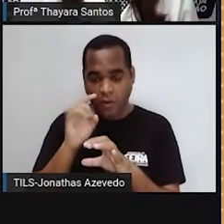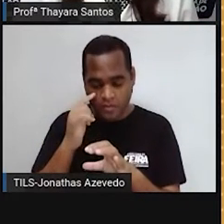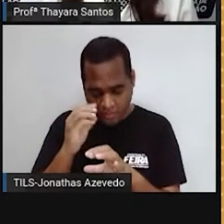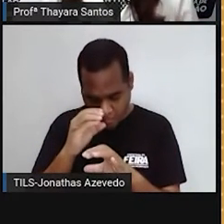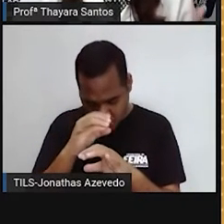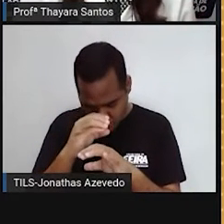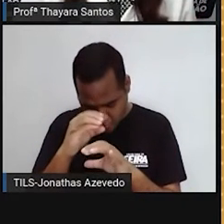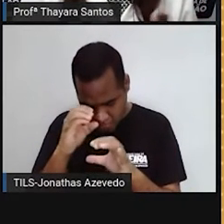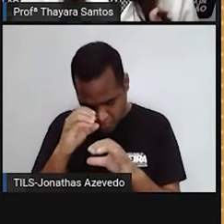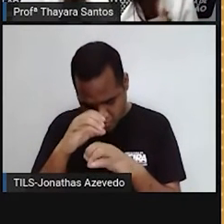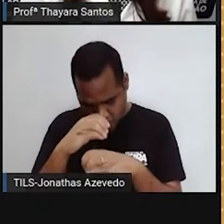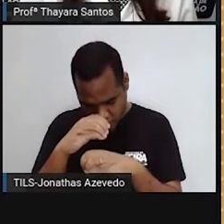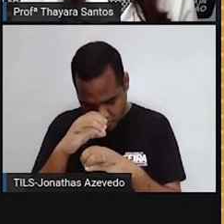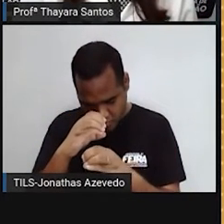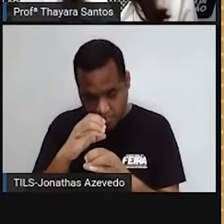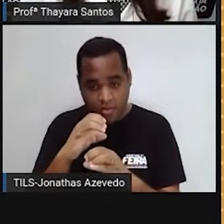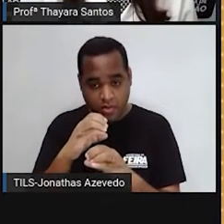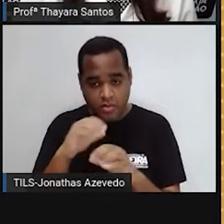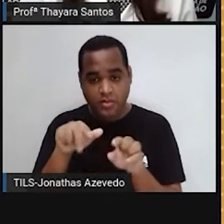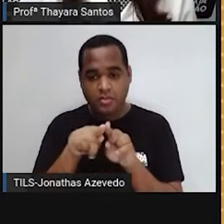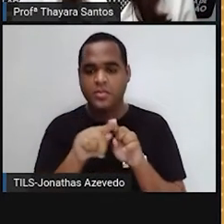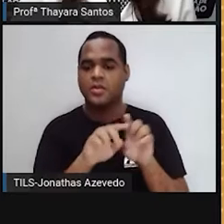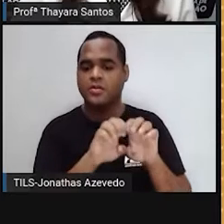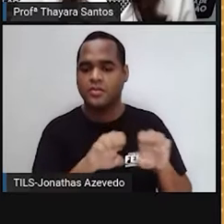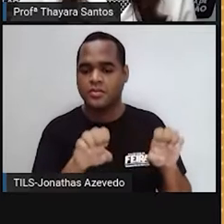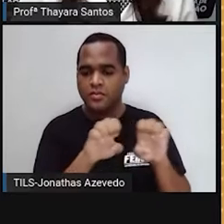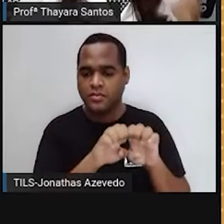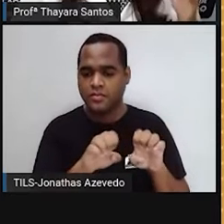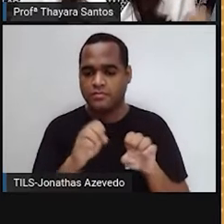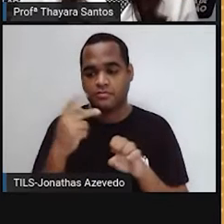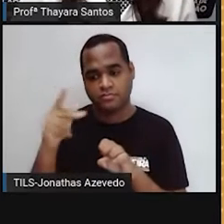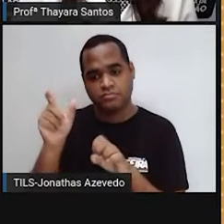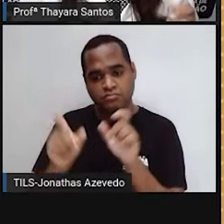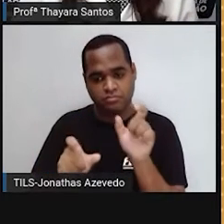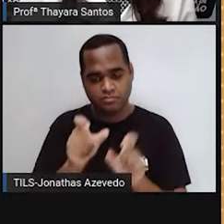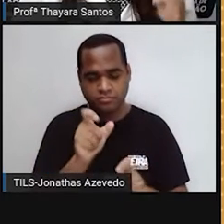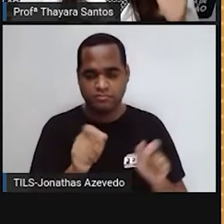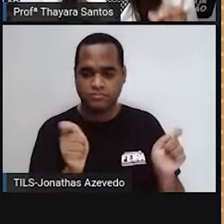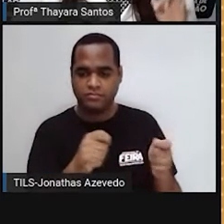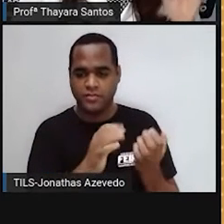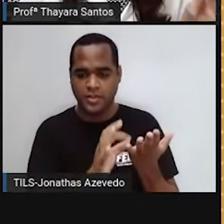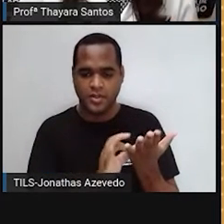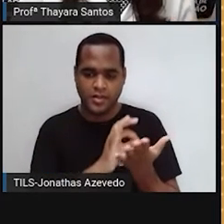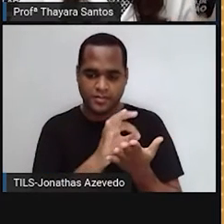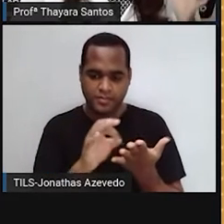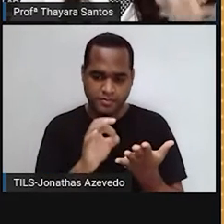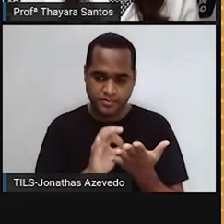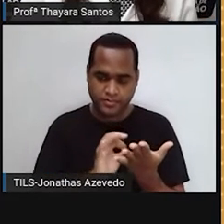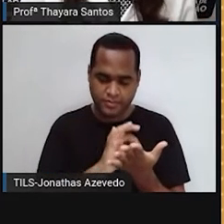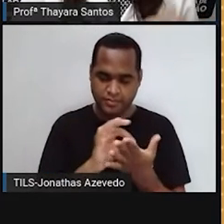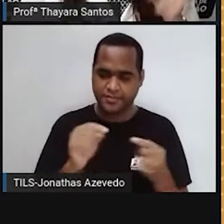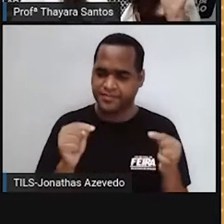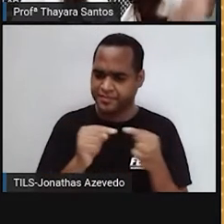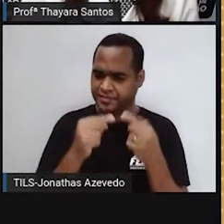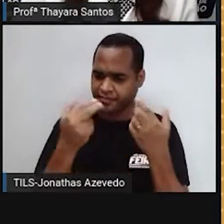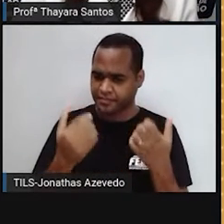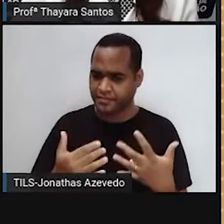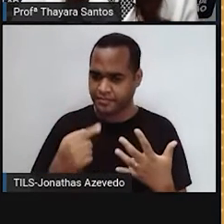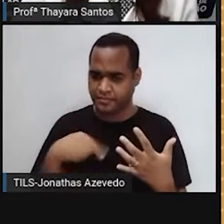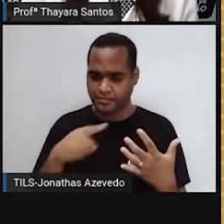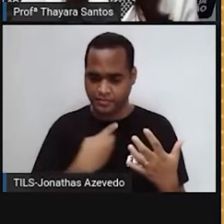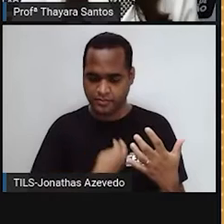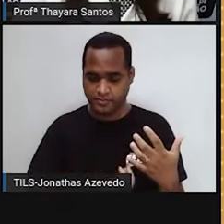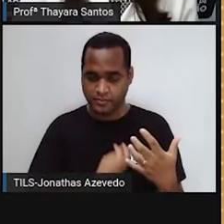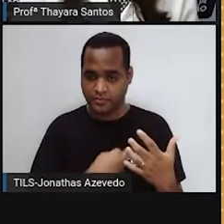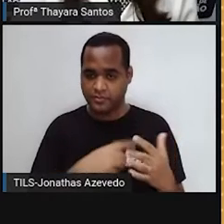que ela é a unidade estrutural e funcional dos seres vivos porque a célula é a unidade básica para a gente considerar a vida